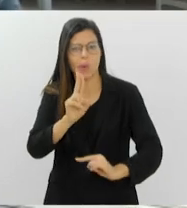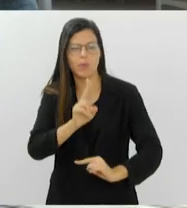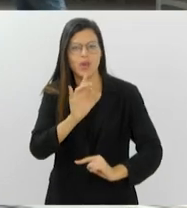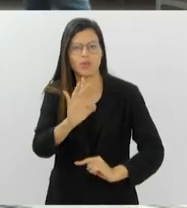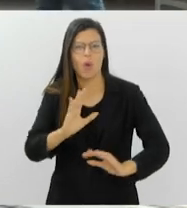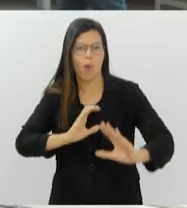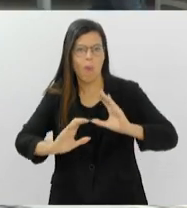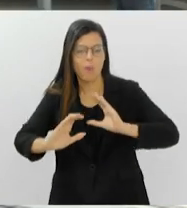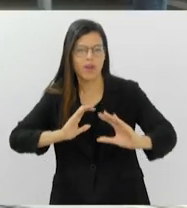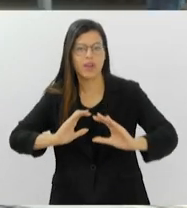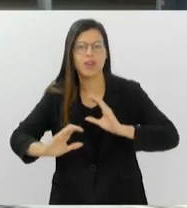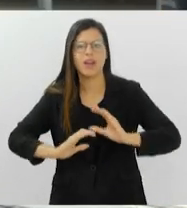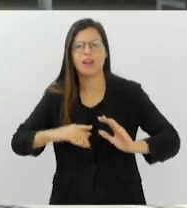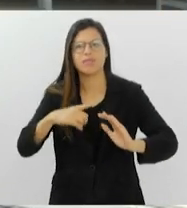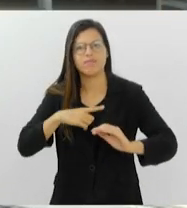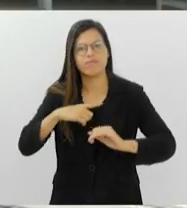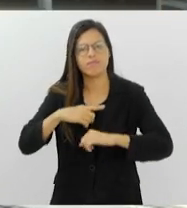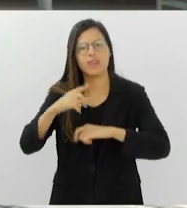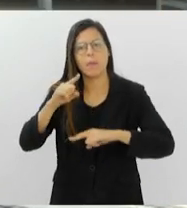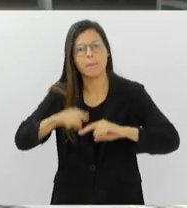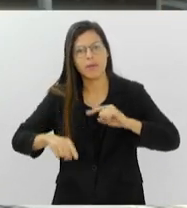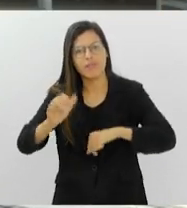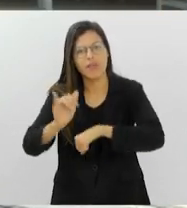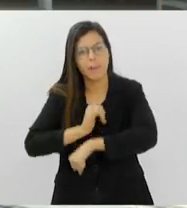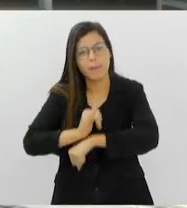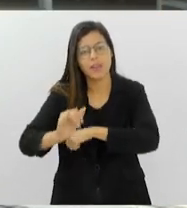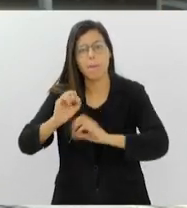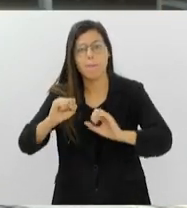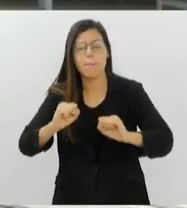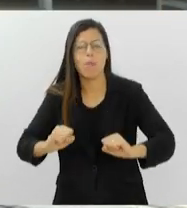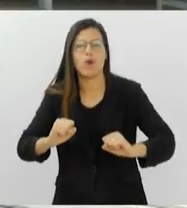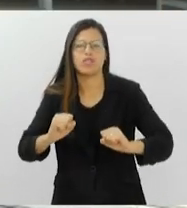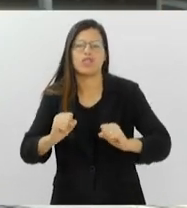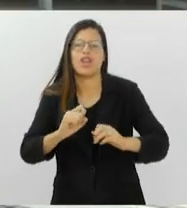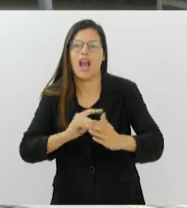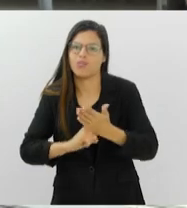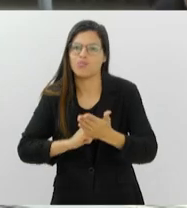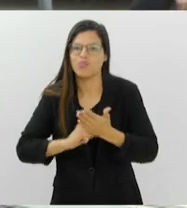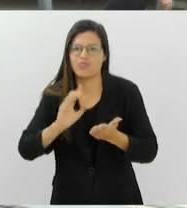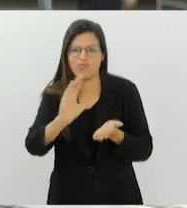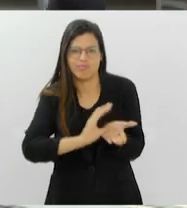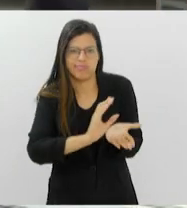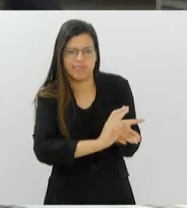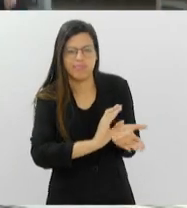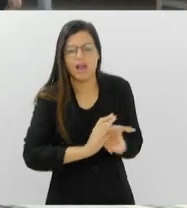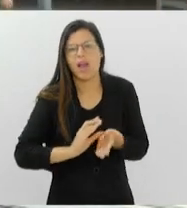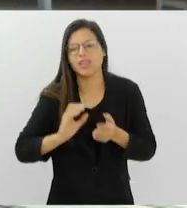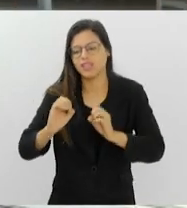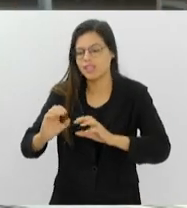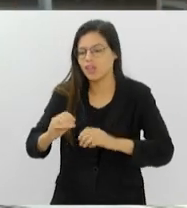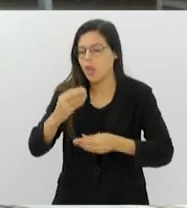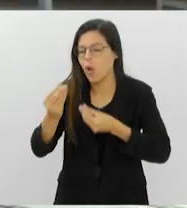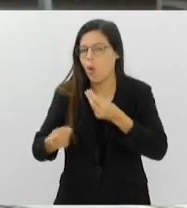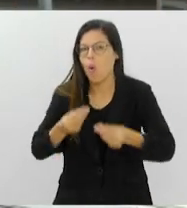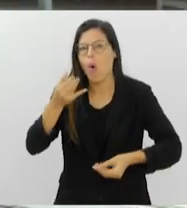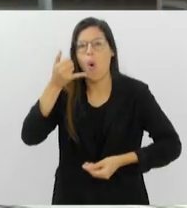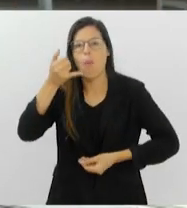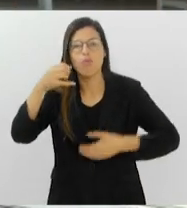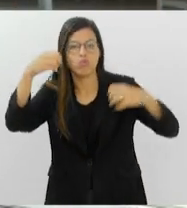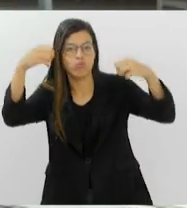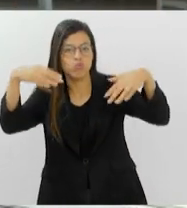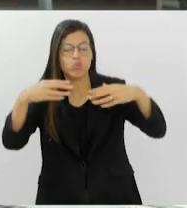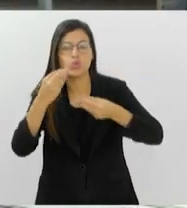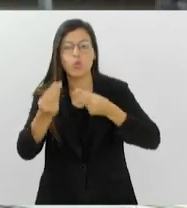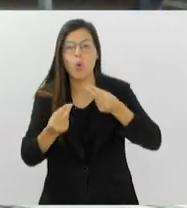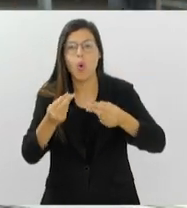de comunicação, mas a gente tem uma super ferramenta que pode gerar renda. Então, a gente ensina ele como ganhar dinheiro, como pegar o melhor ângulo, como é que usa a luz direito, como é que edita